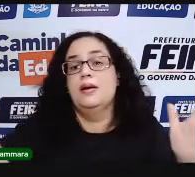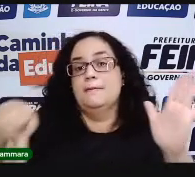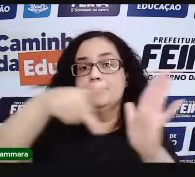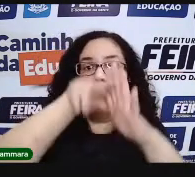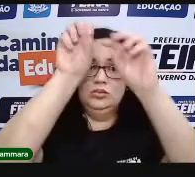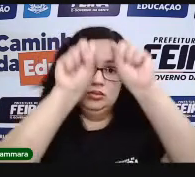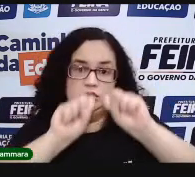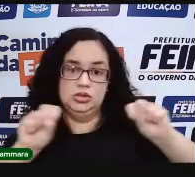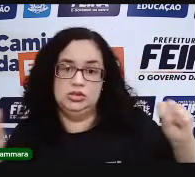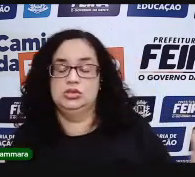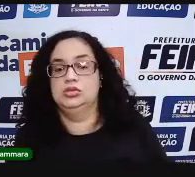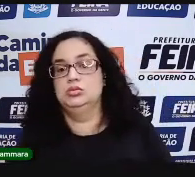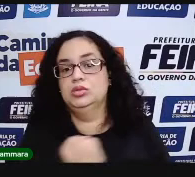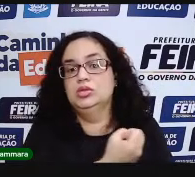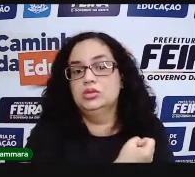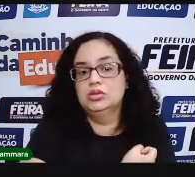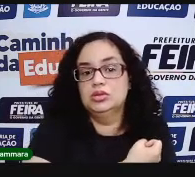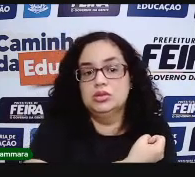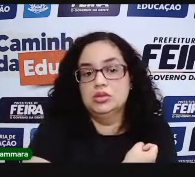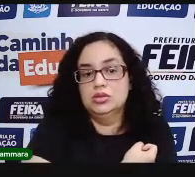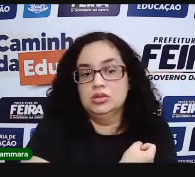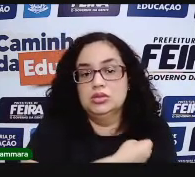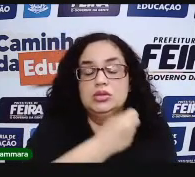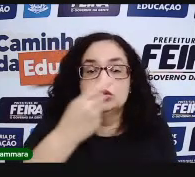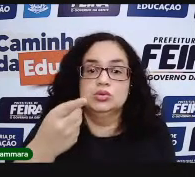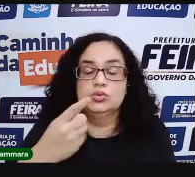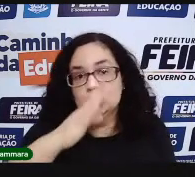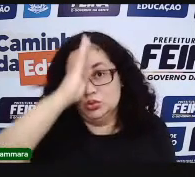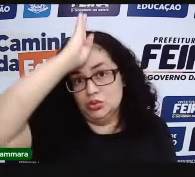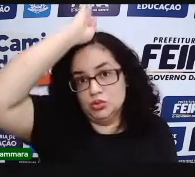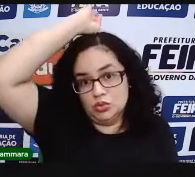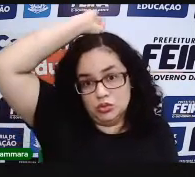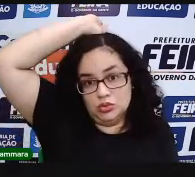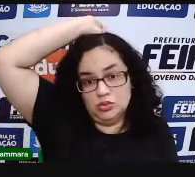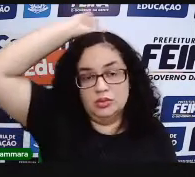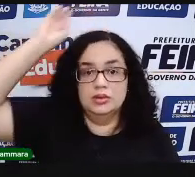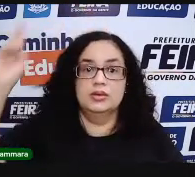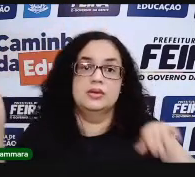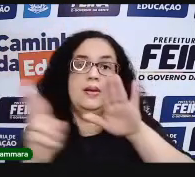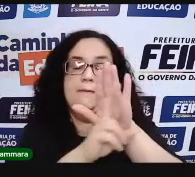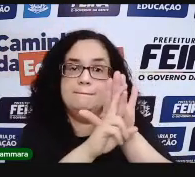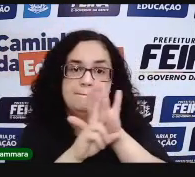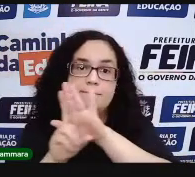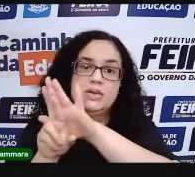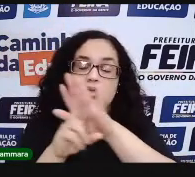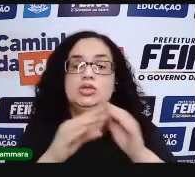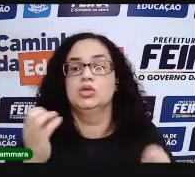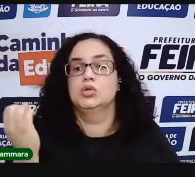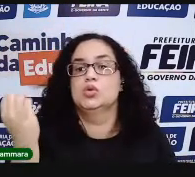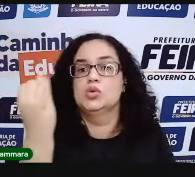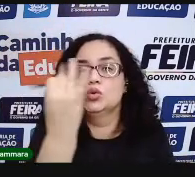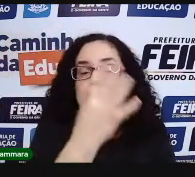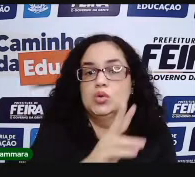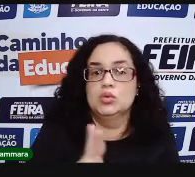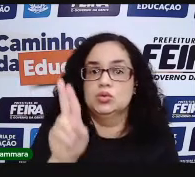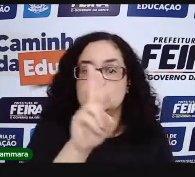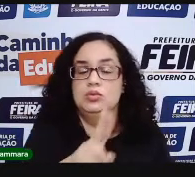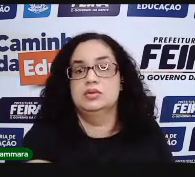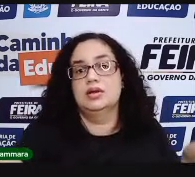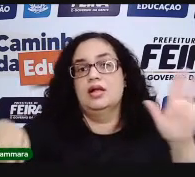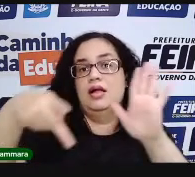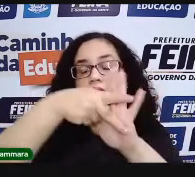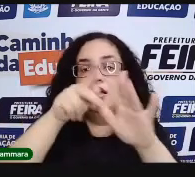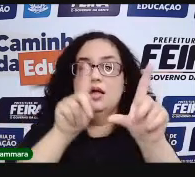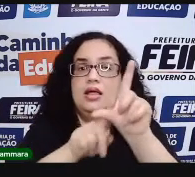próprios sistemas de numeração. E esse aí é dos romanos. Eles representavam as quantidades usando as